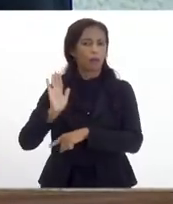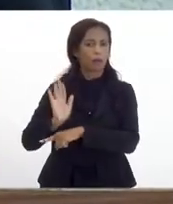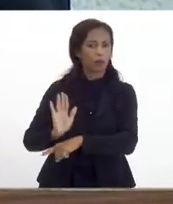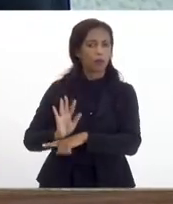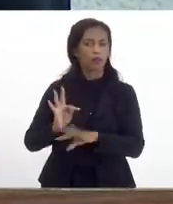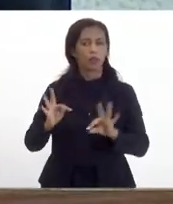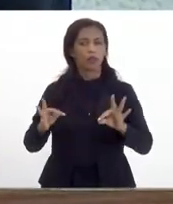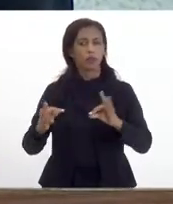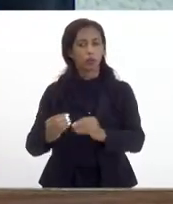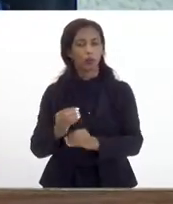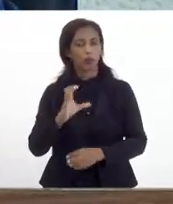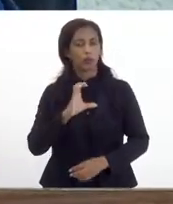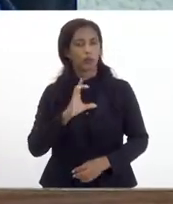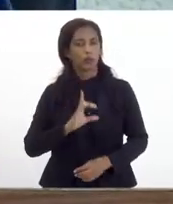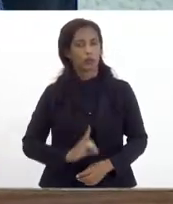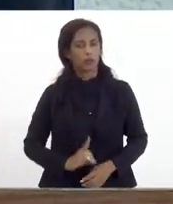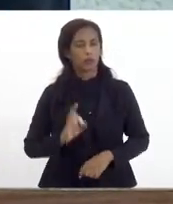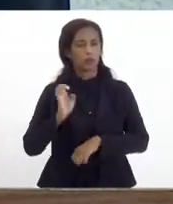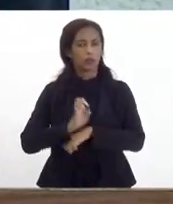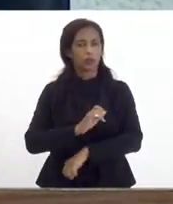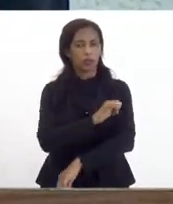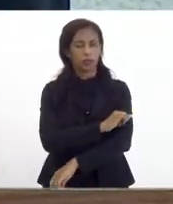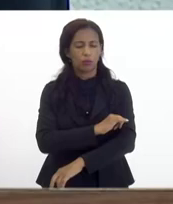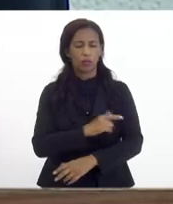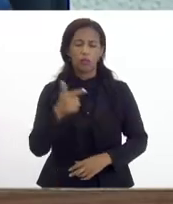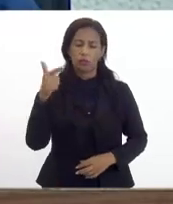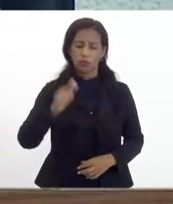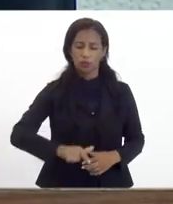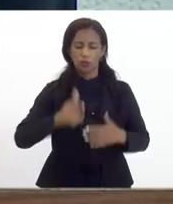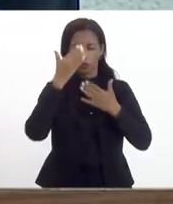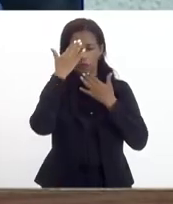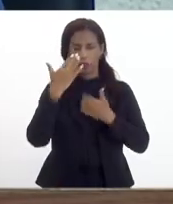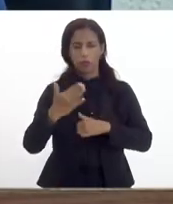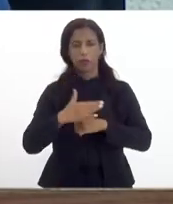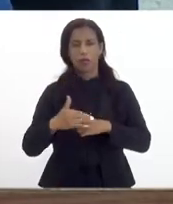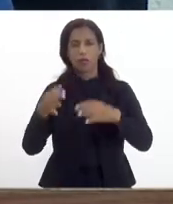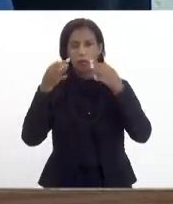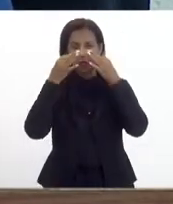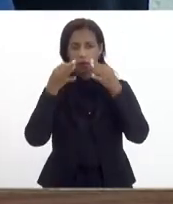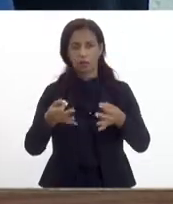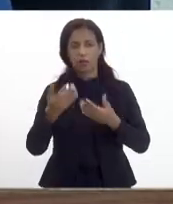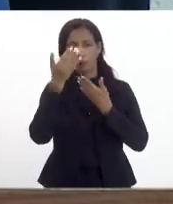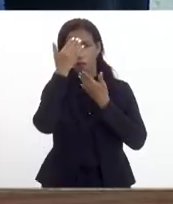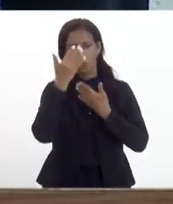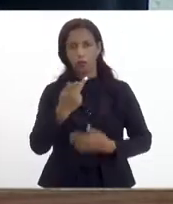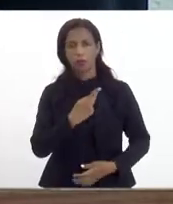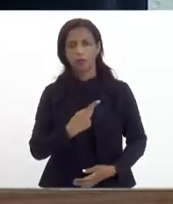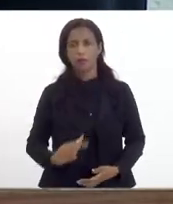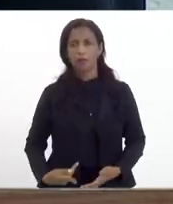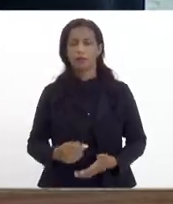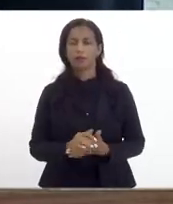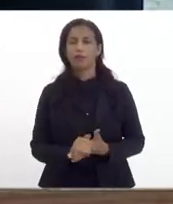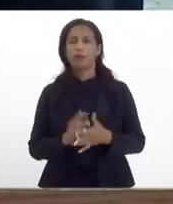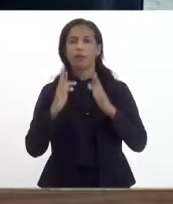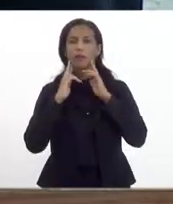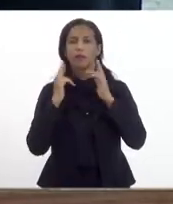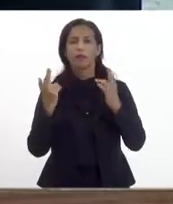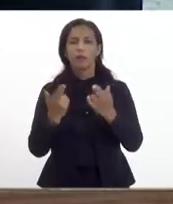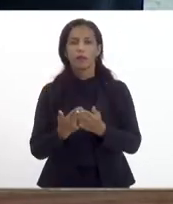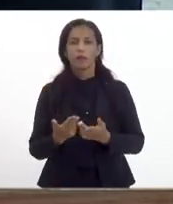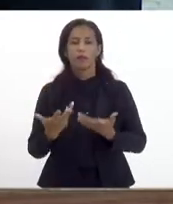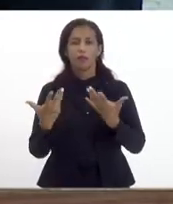a todos os cidadãos do estado do Rio de Janeiro então mais uma vez agradecer o carinho e atenção muito obrigado presidente essa reunião